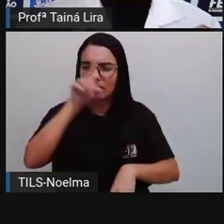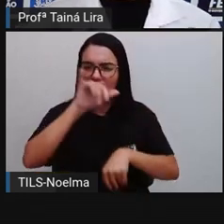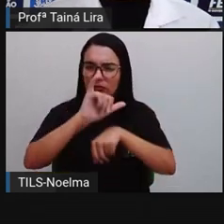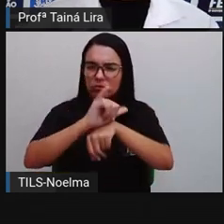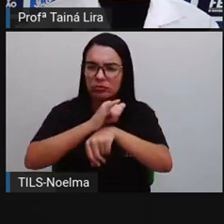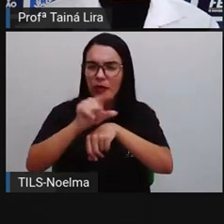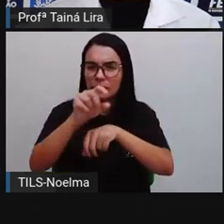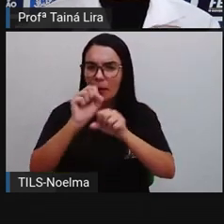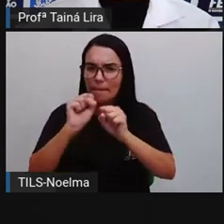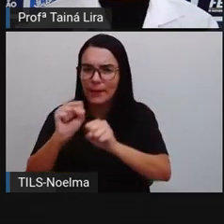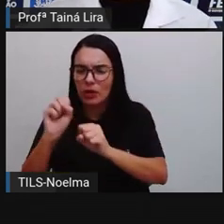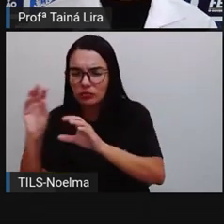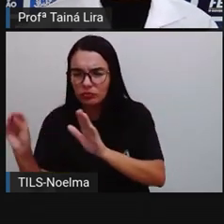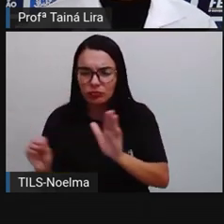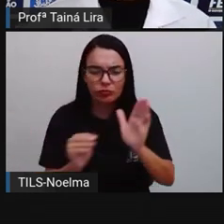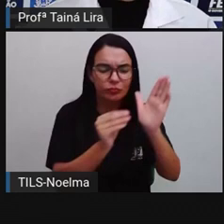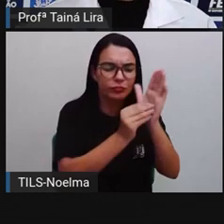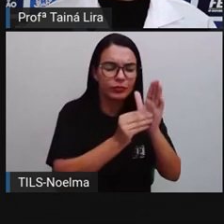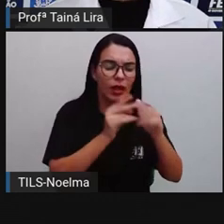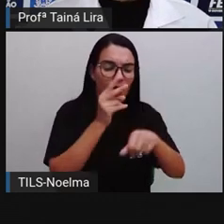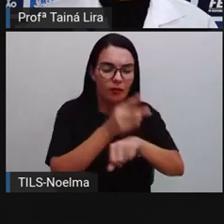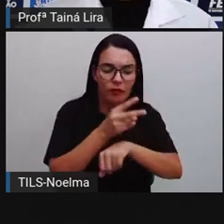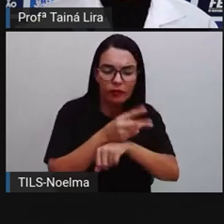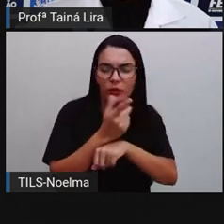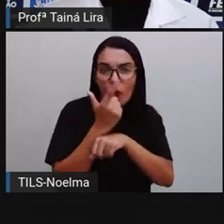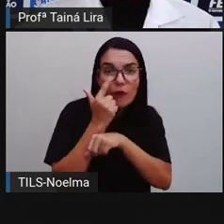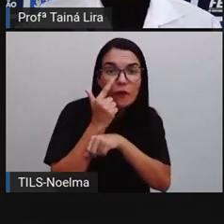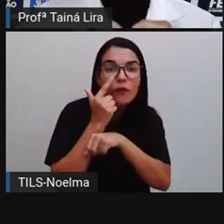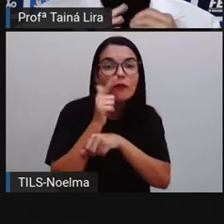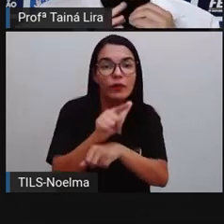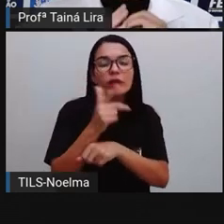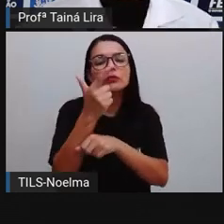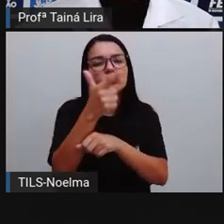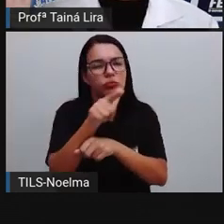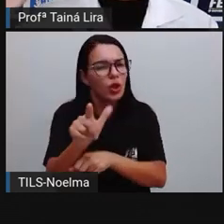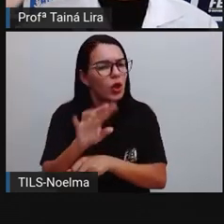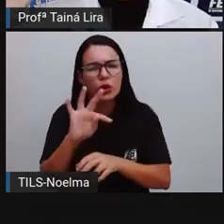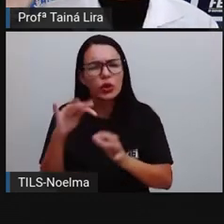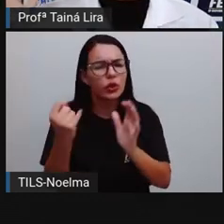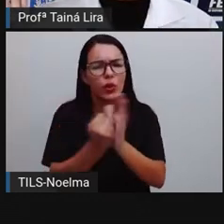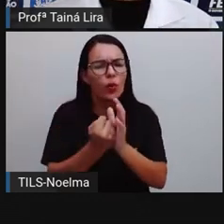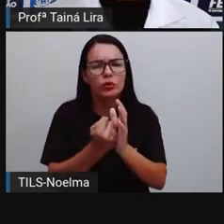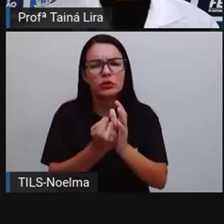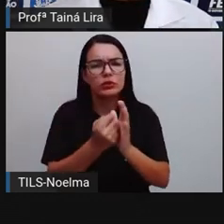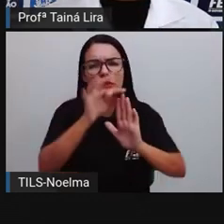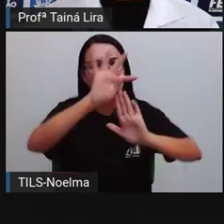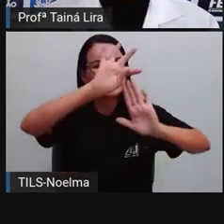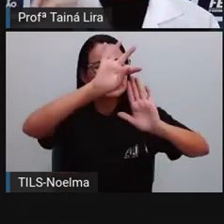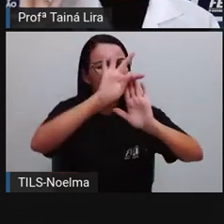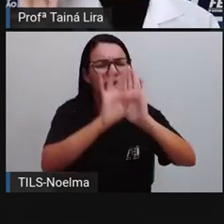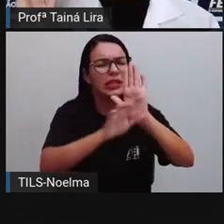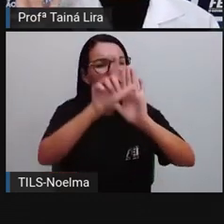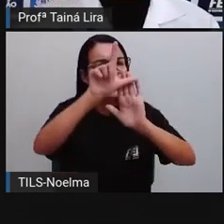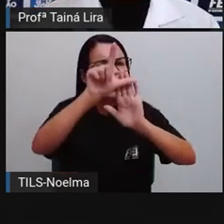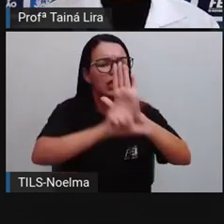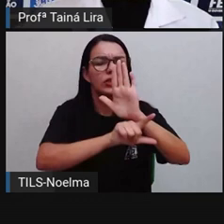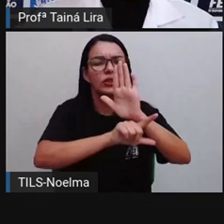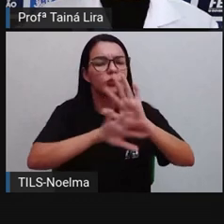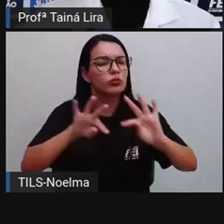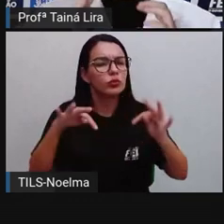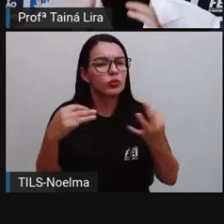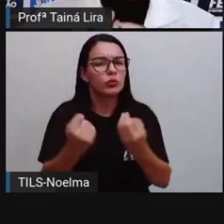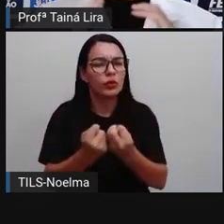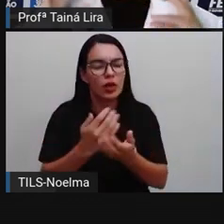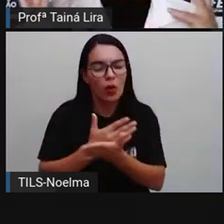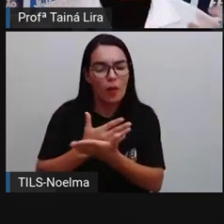você pode correr lá, assistir novamente as aulas. As aulas todas, do início do ano letivo até hoje,